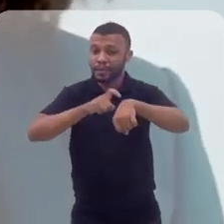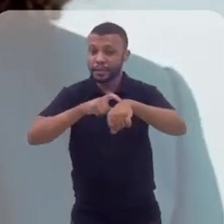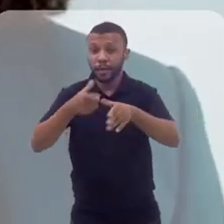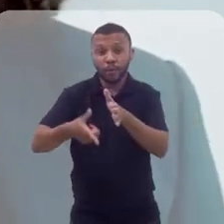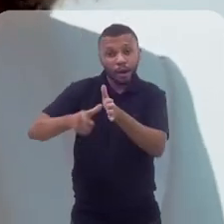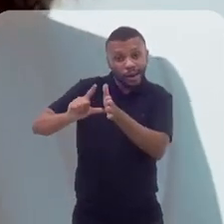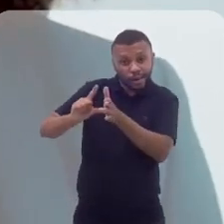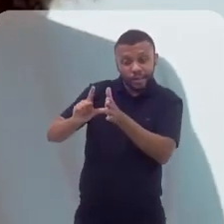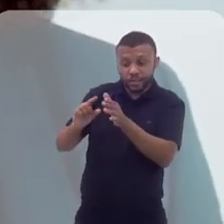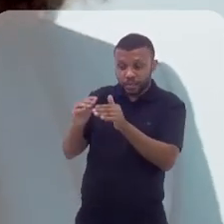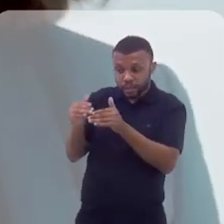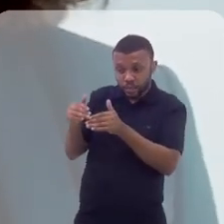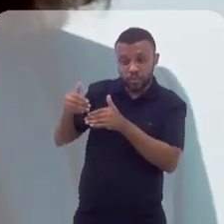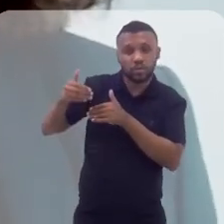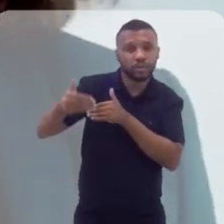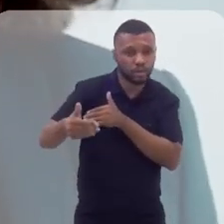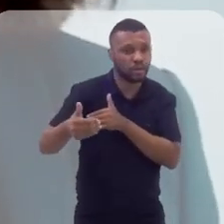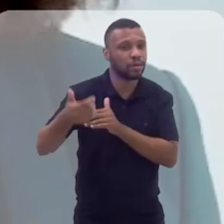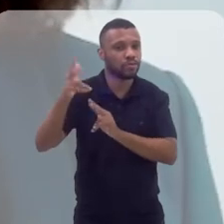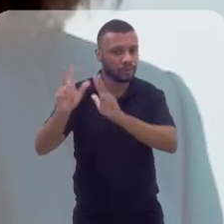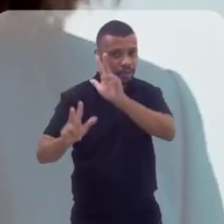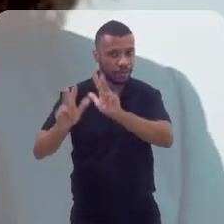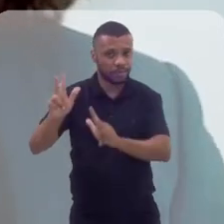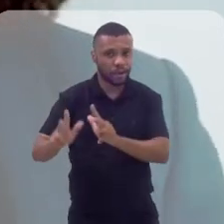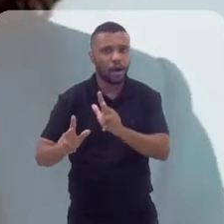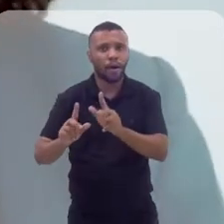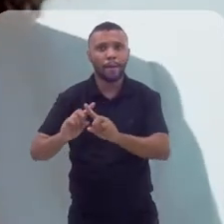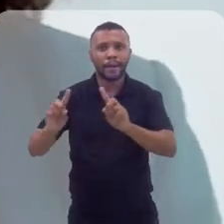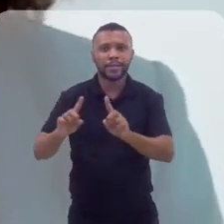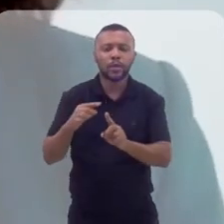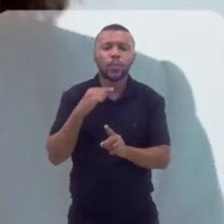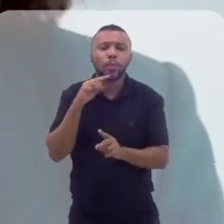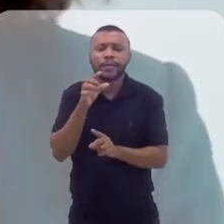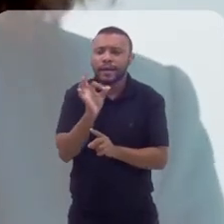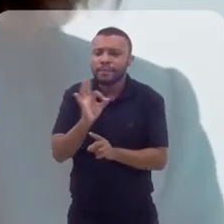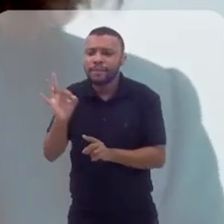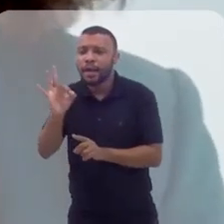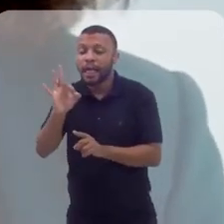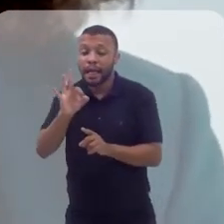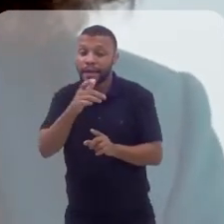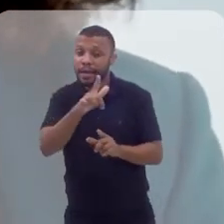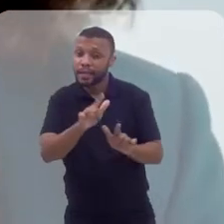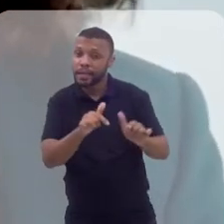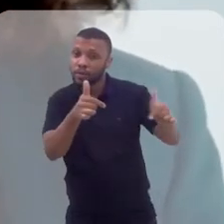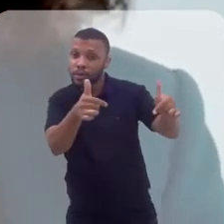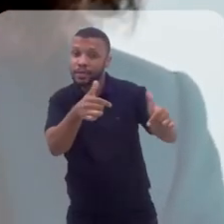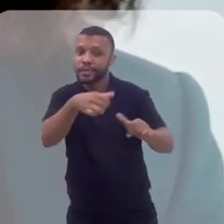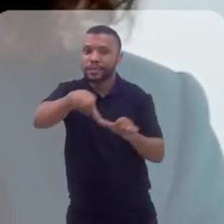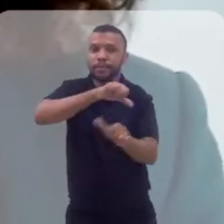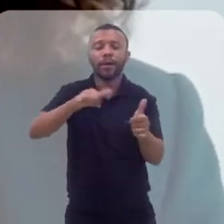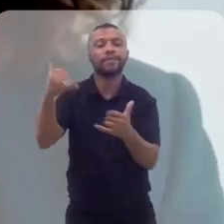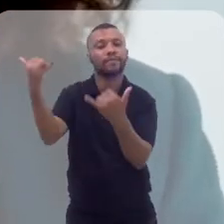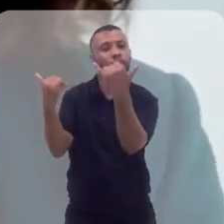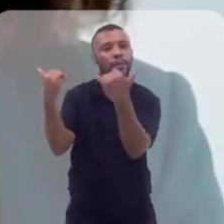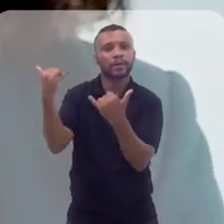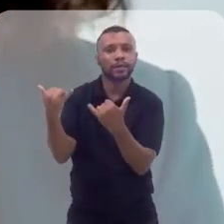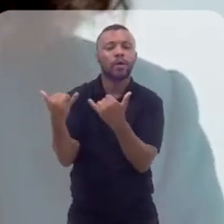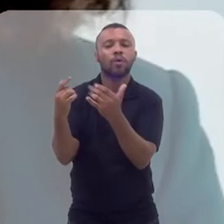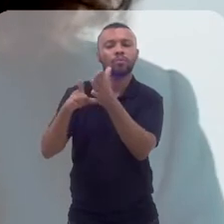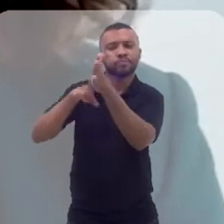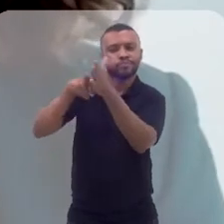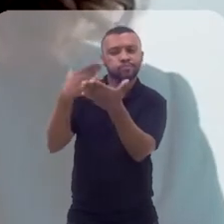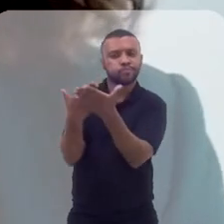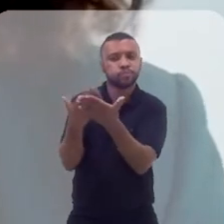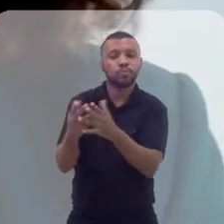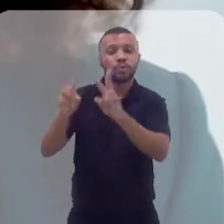acaba que a gente não consegue ver essas informações se transformando em dados que possam medir a economia. Como é que vocês fizeram esse estudo